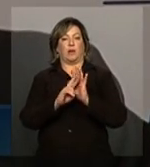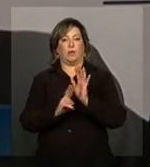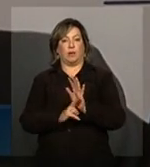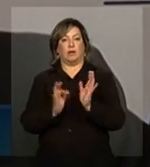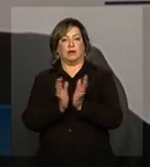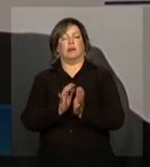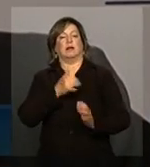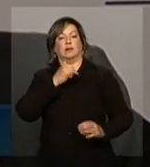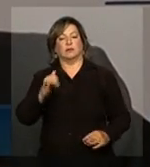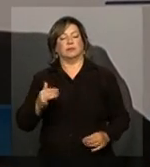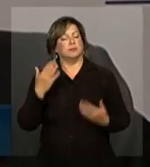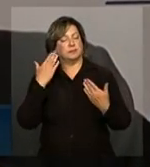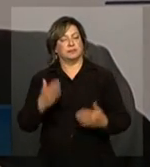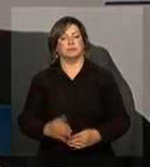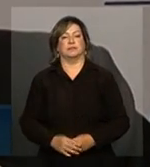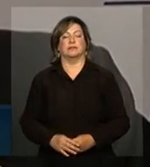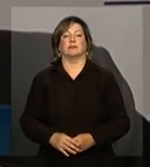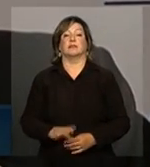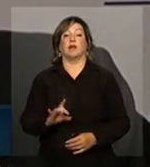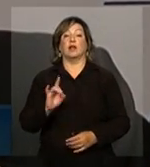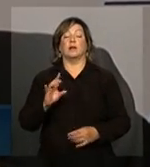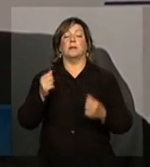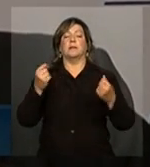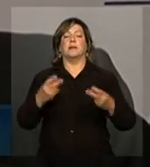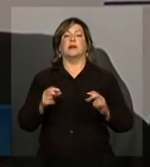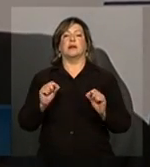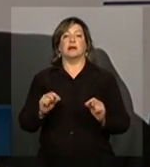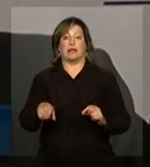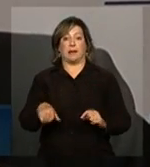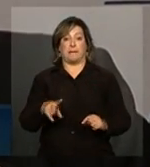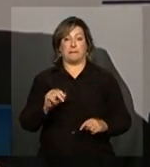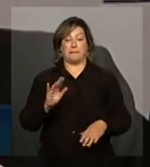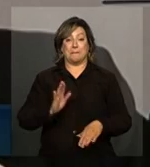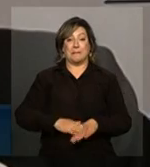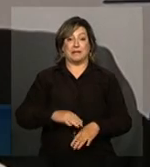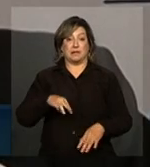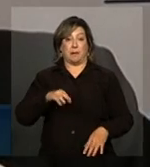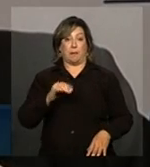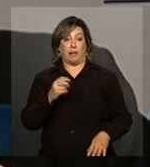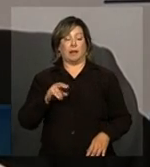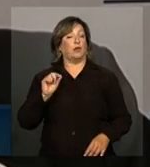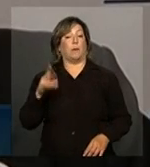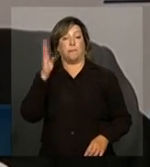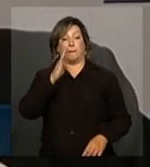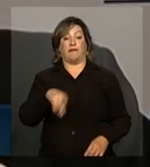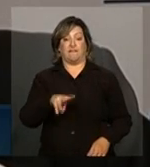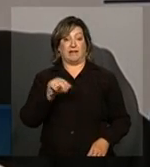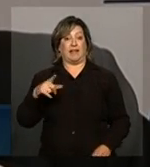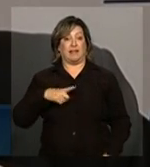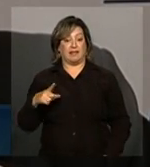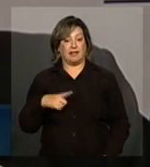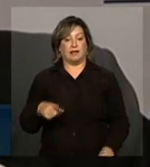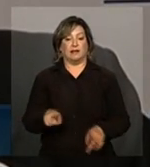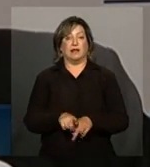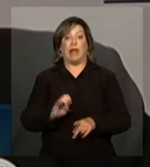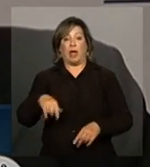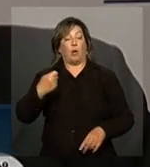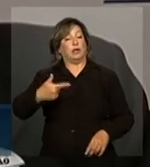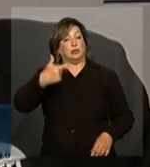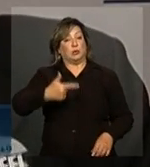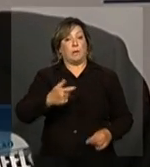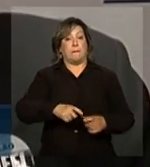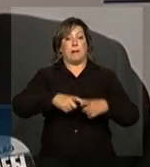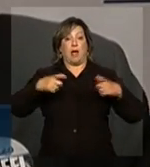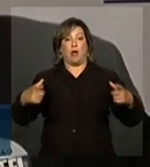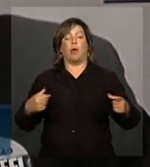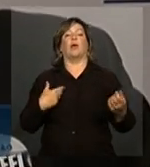setor elétrico brasileiro. Só para esclarecer, então, será a mais moderna que o país terá e, em termos de extensão, é a segunda maior, a primeira maior.